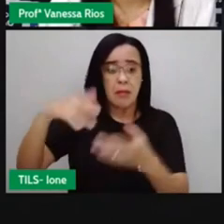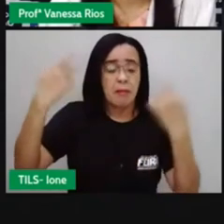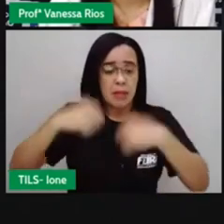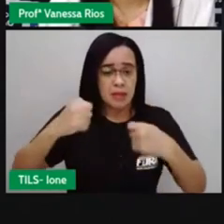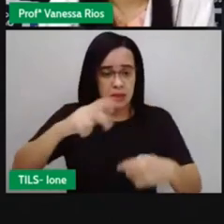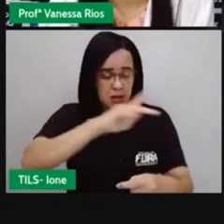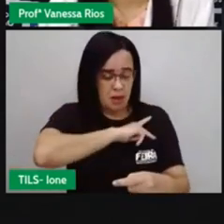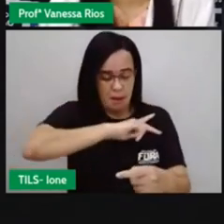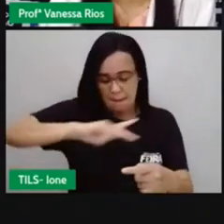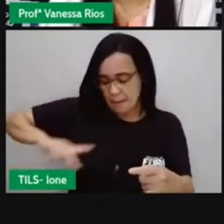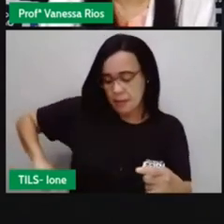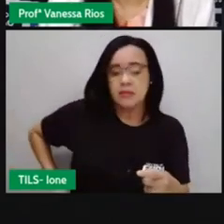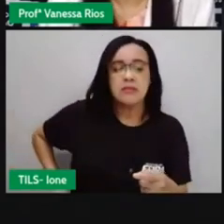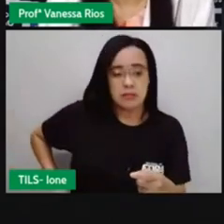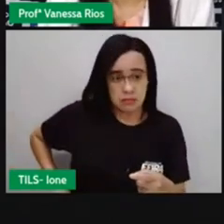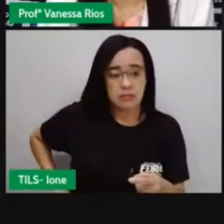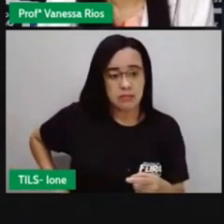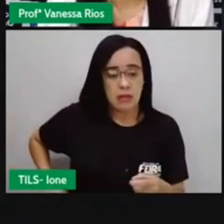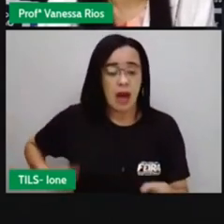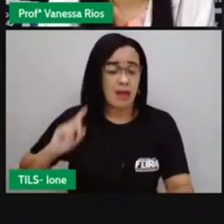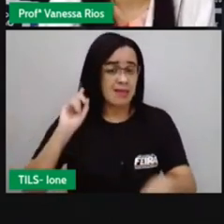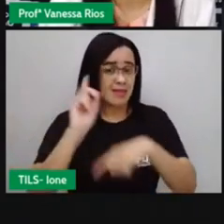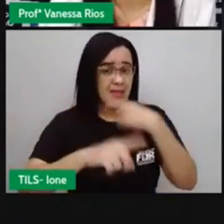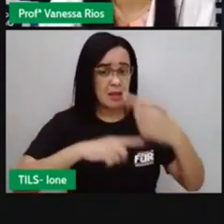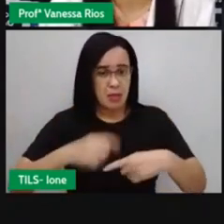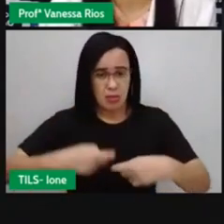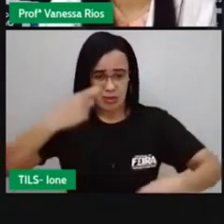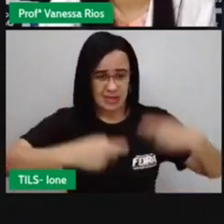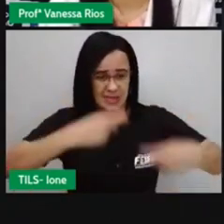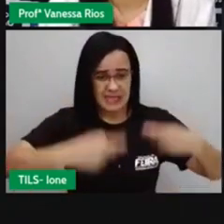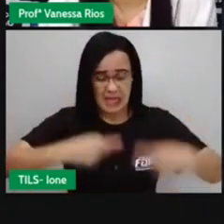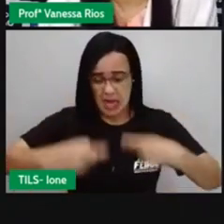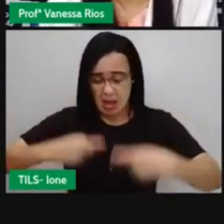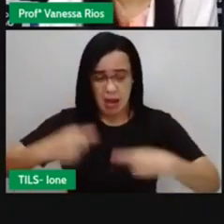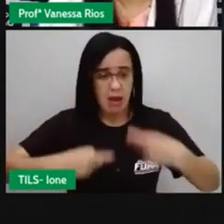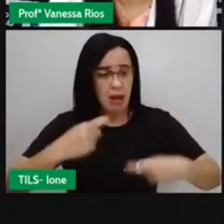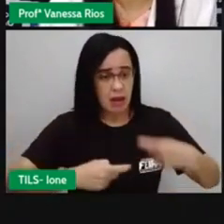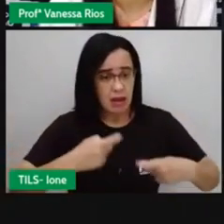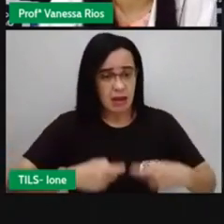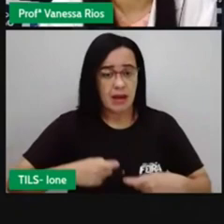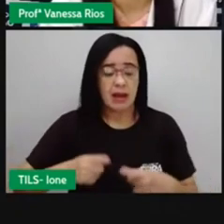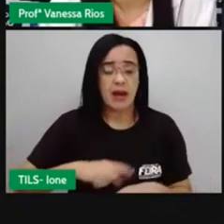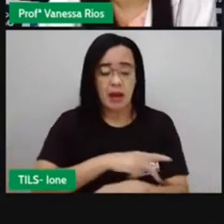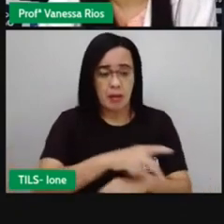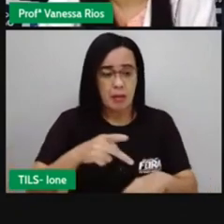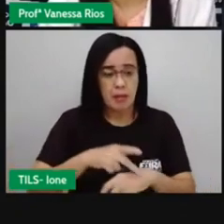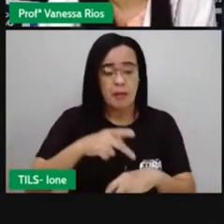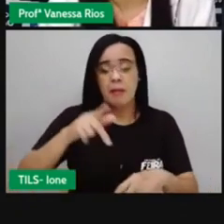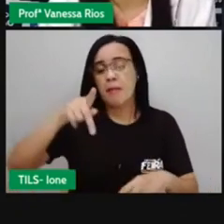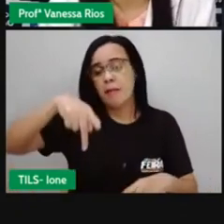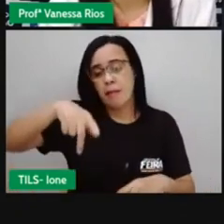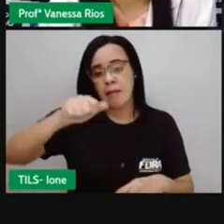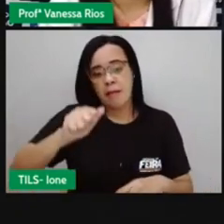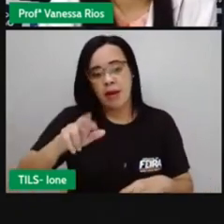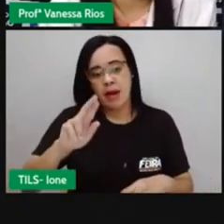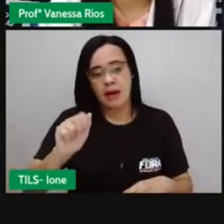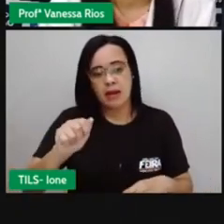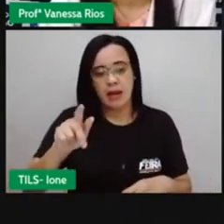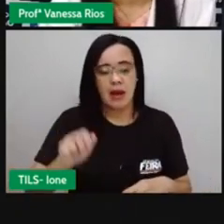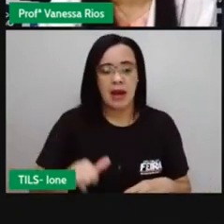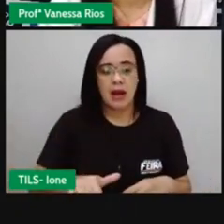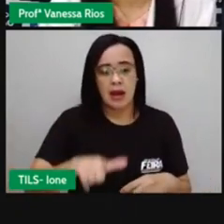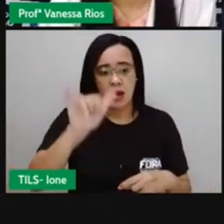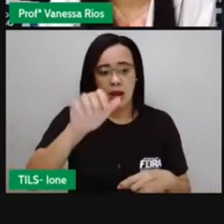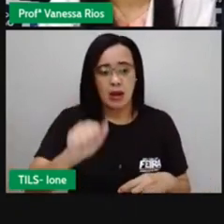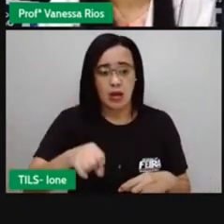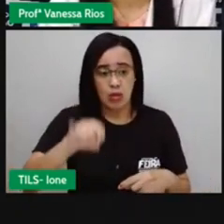principalmente, diante de várias outras, né, revoltas em que o exército teve êxito, que conseguiu aí, né, se destacar,